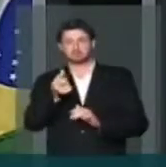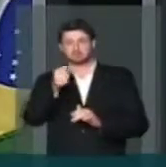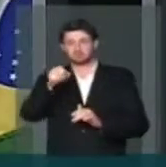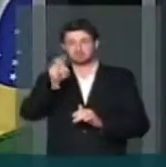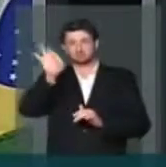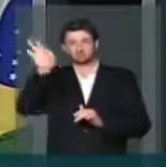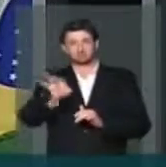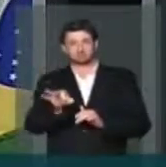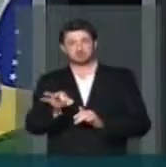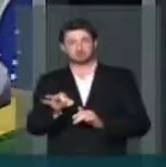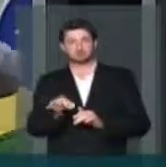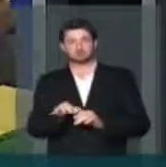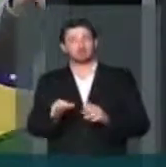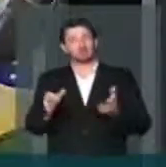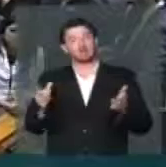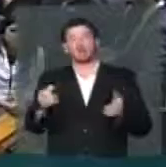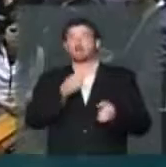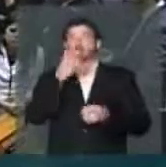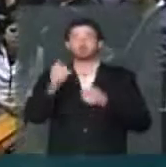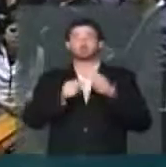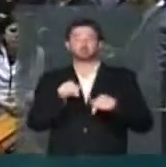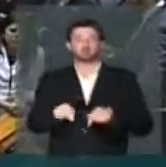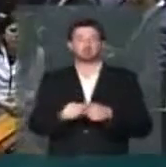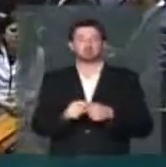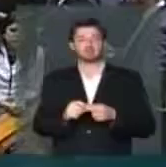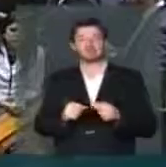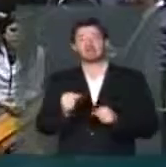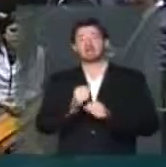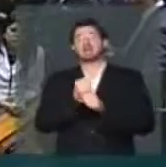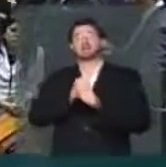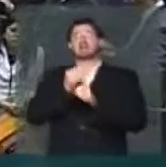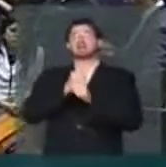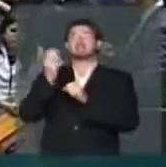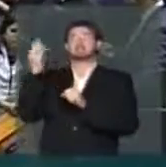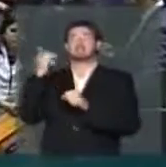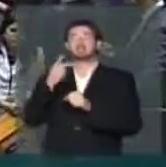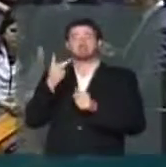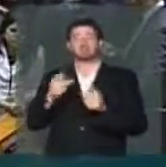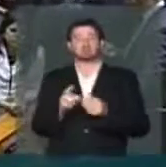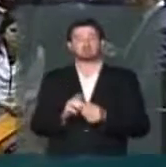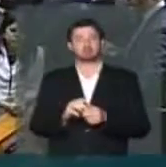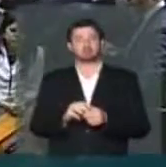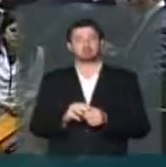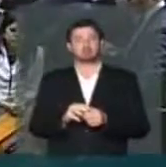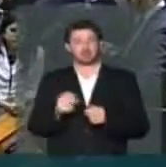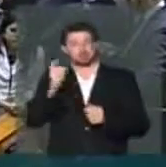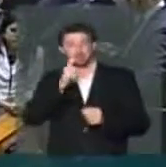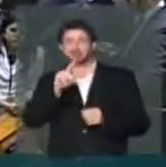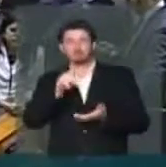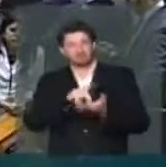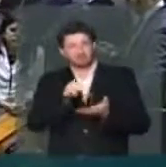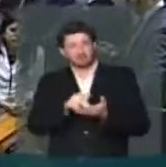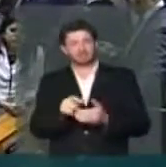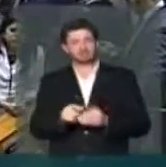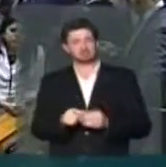,5%, e vem um discurso aqui de anos e anos anteriores, que não deixa de ser verdade.